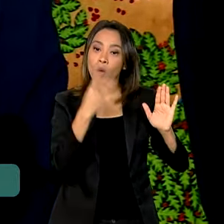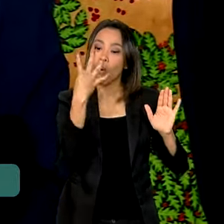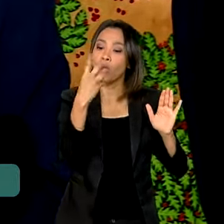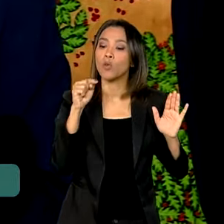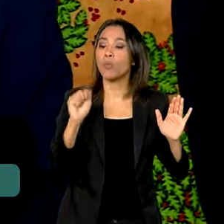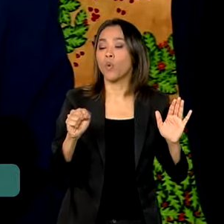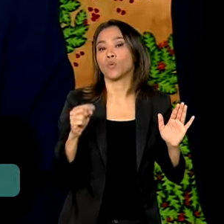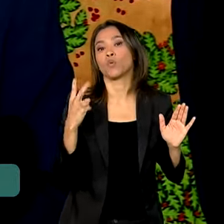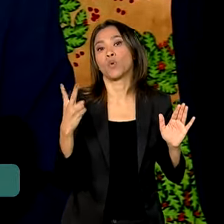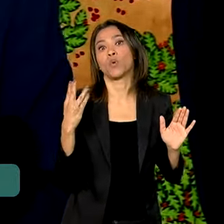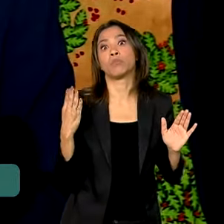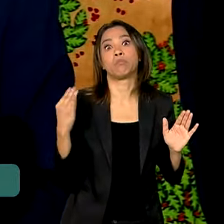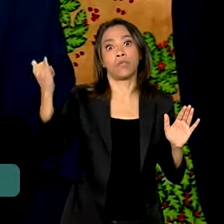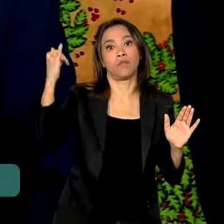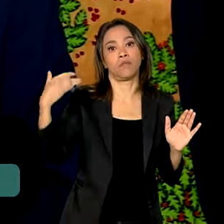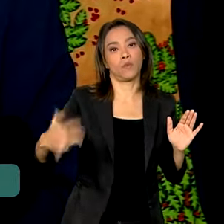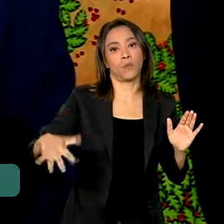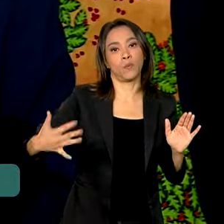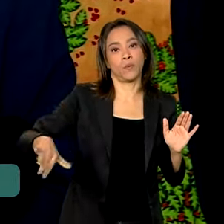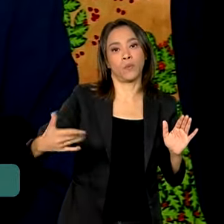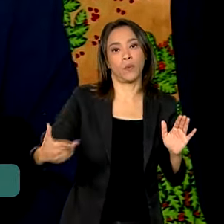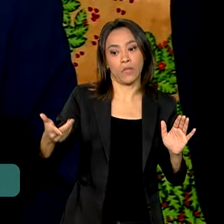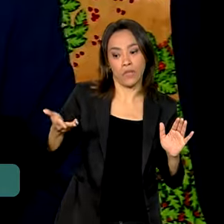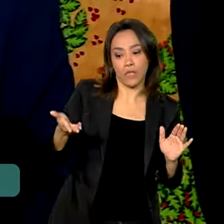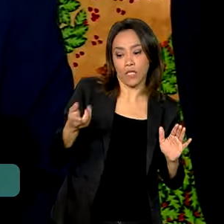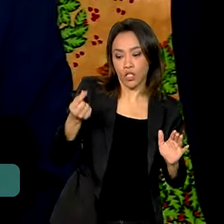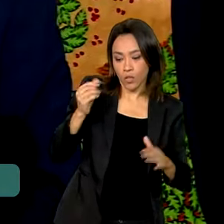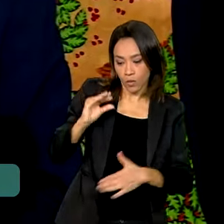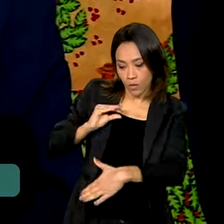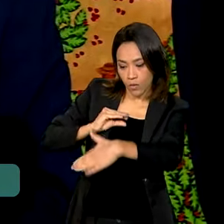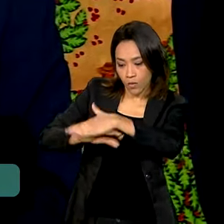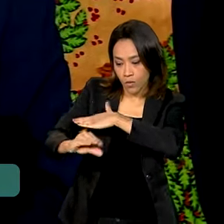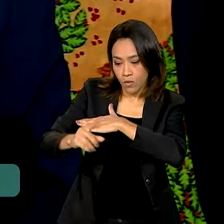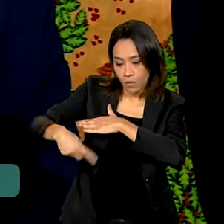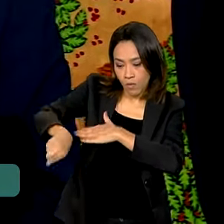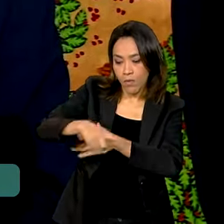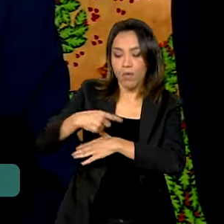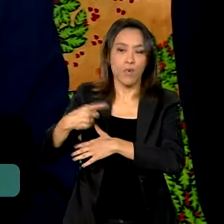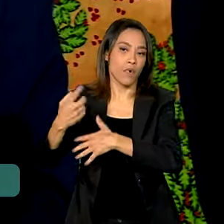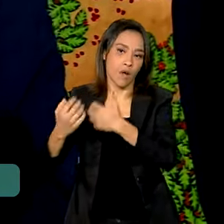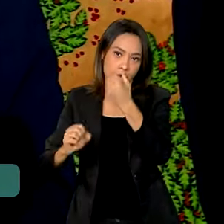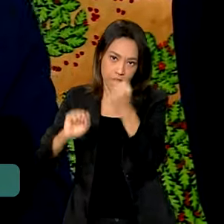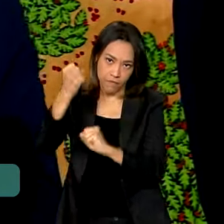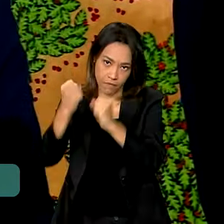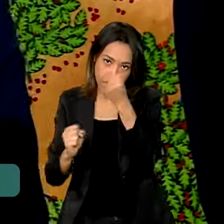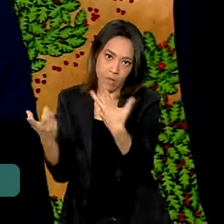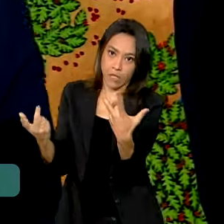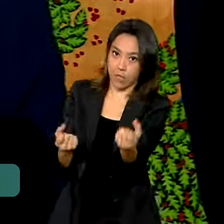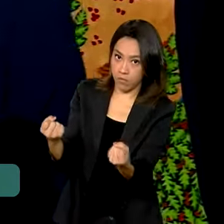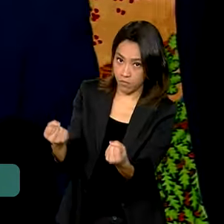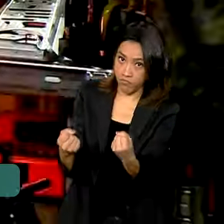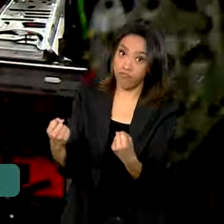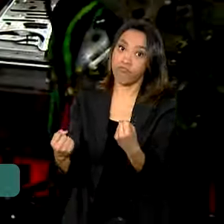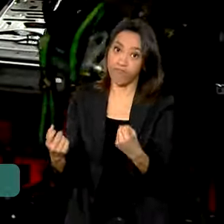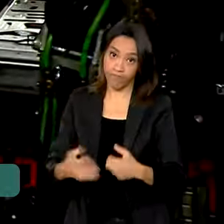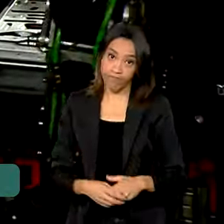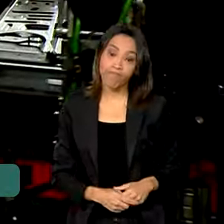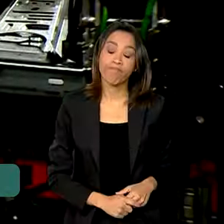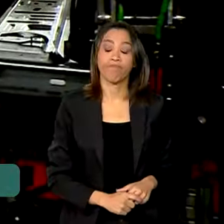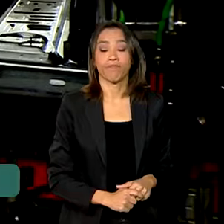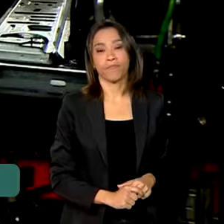de reais em investimento do novo ciclo nos nossos negócios de automóveis na fábrica de Itirapia.